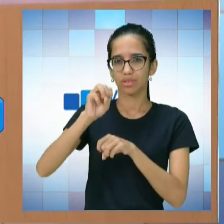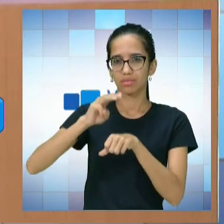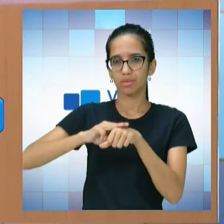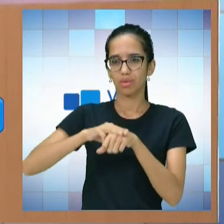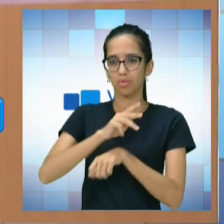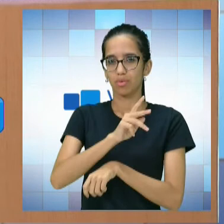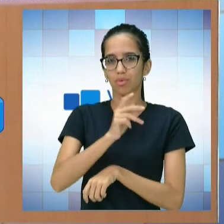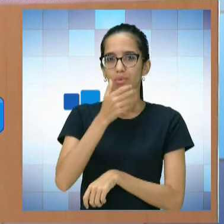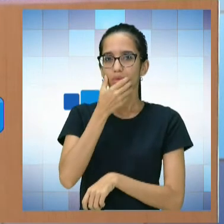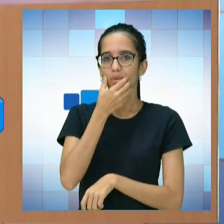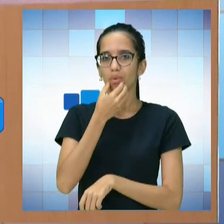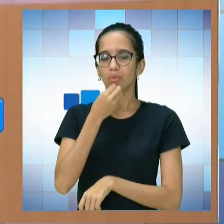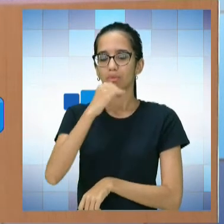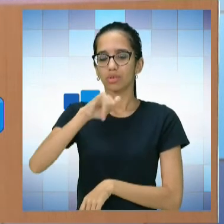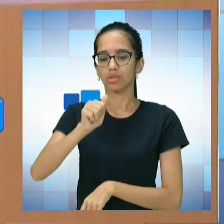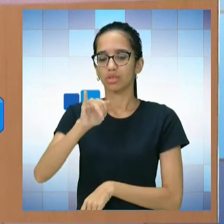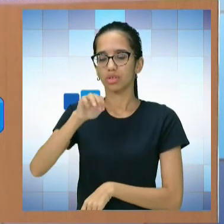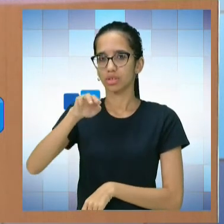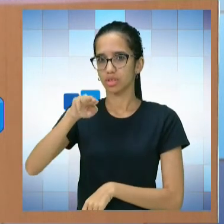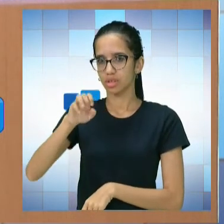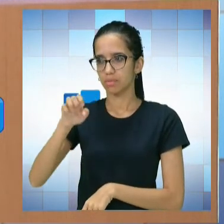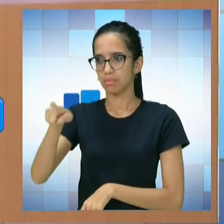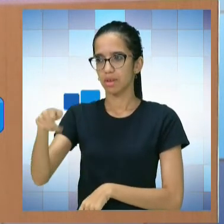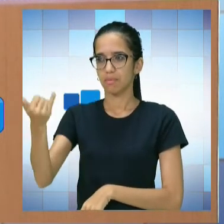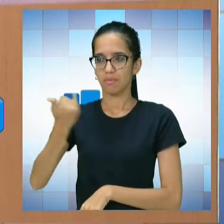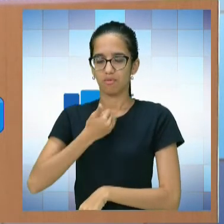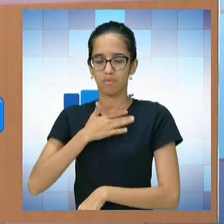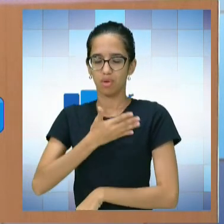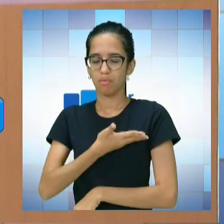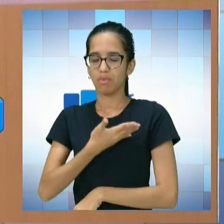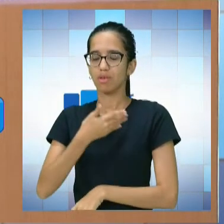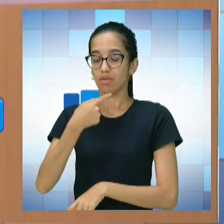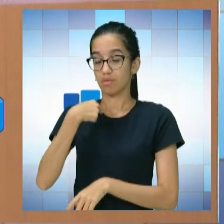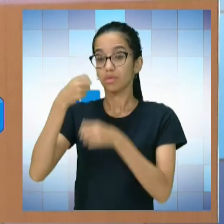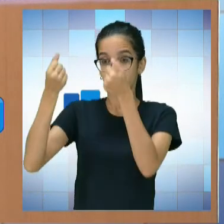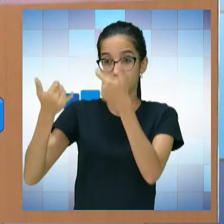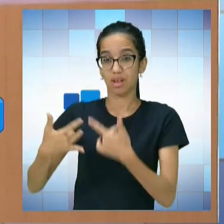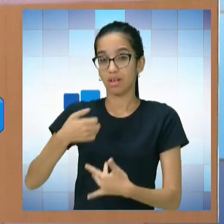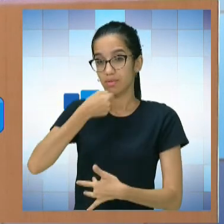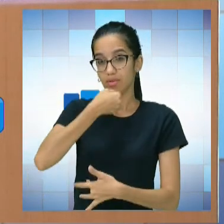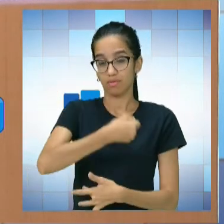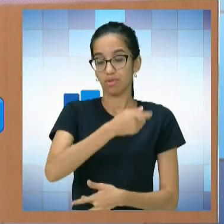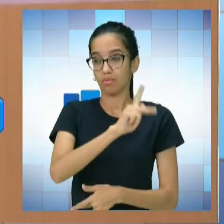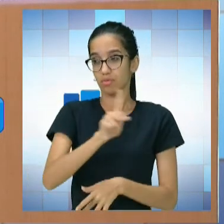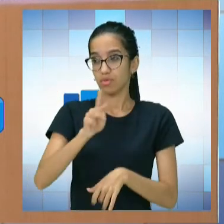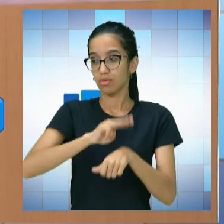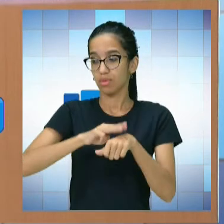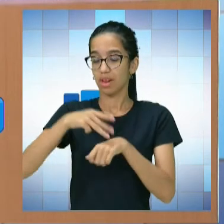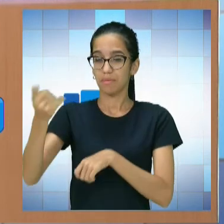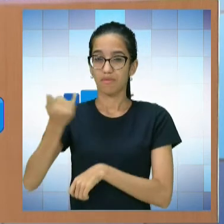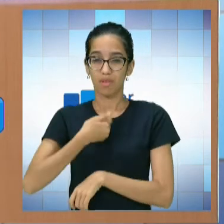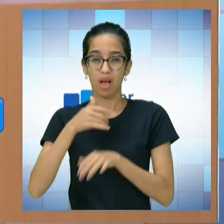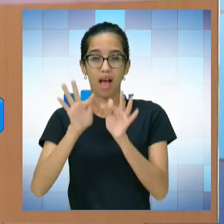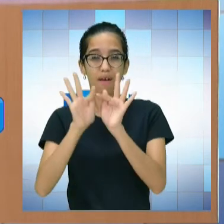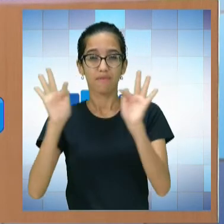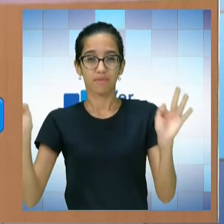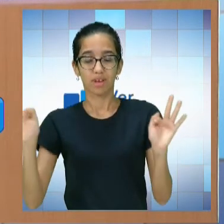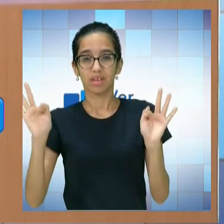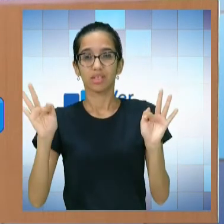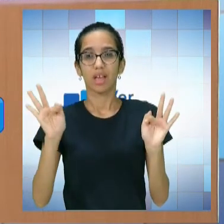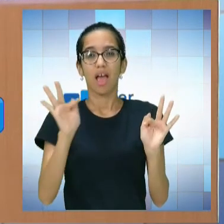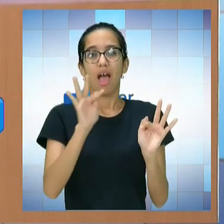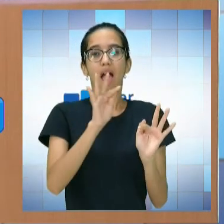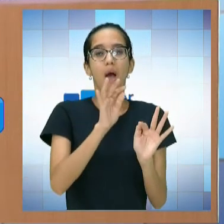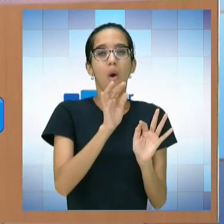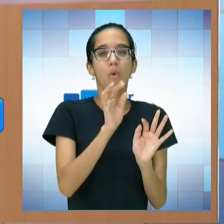pediu assim, eu falei que ia entrevistar o professor de matemática, ele, rapaz, tem um dito popular que diz o seguinte, a ordem dos fatores